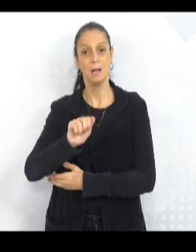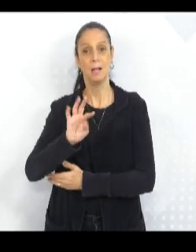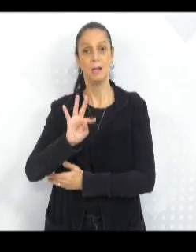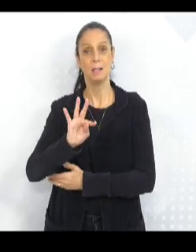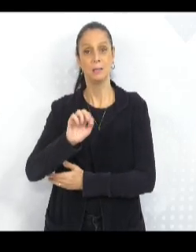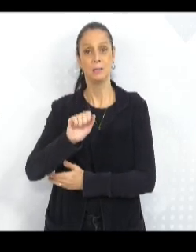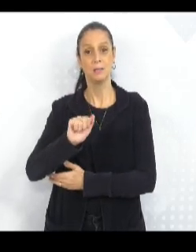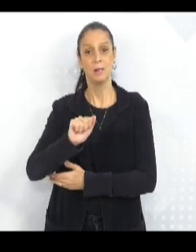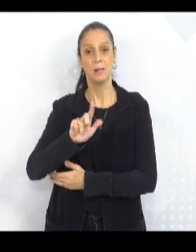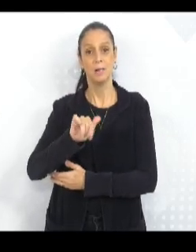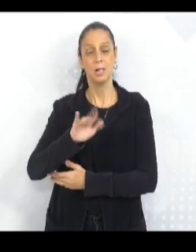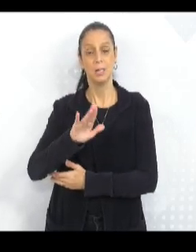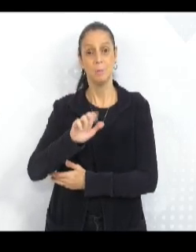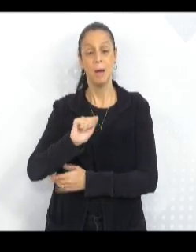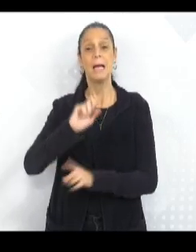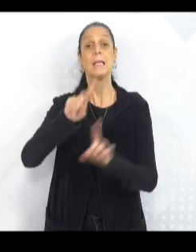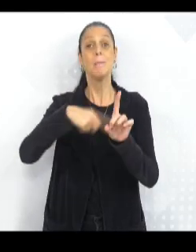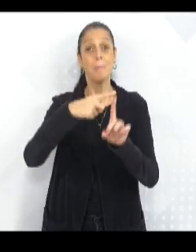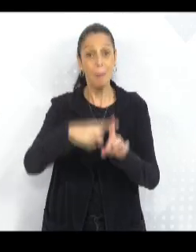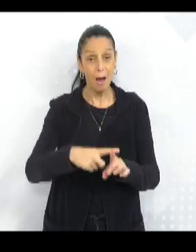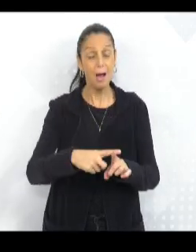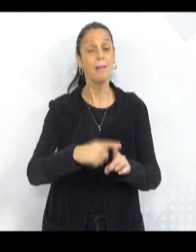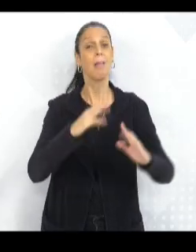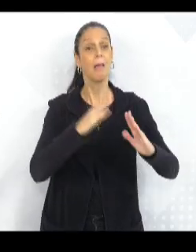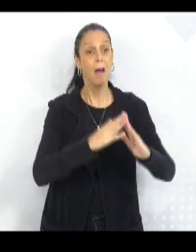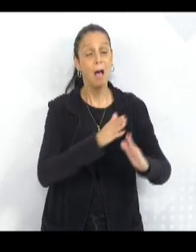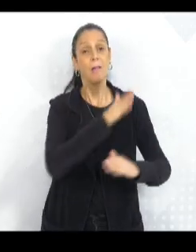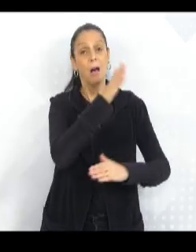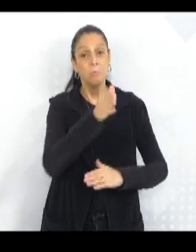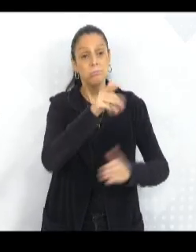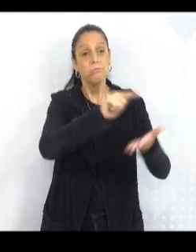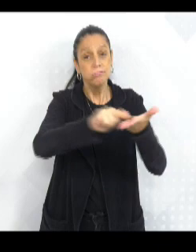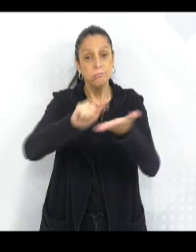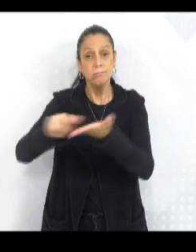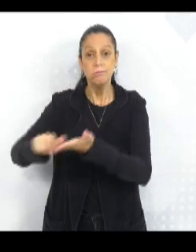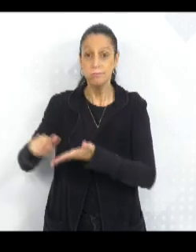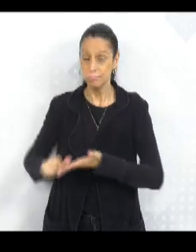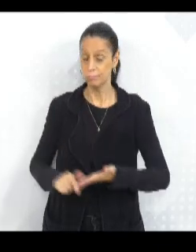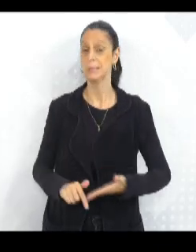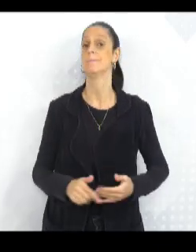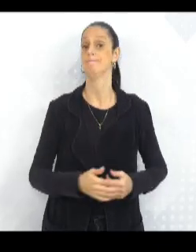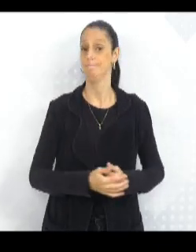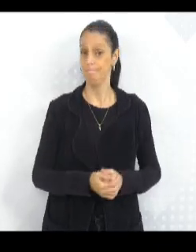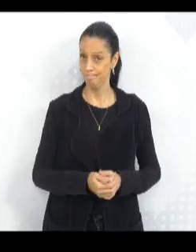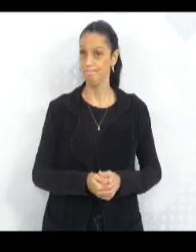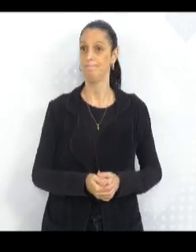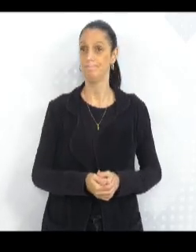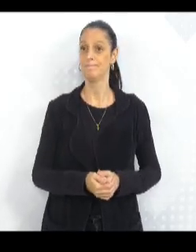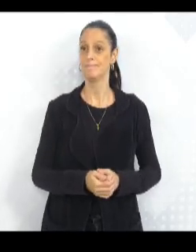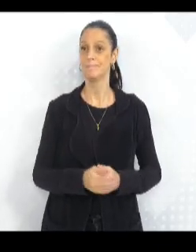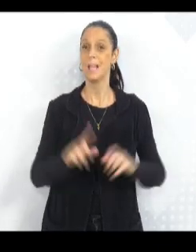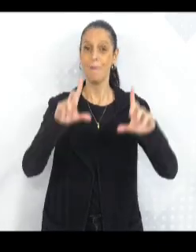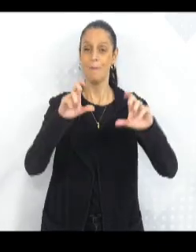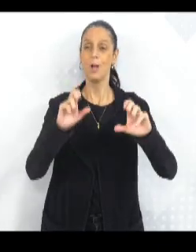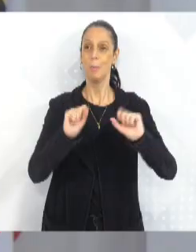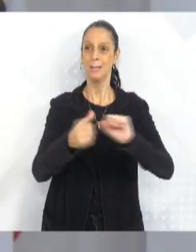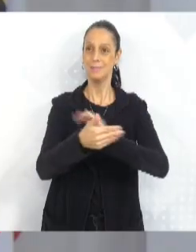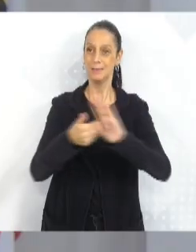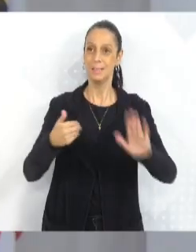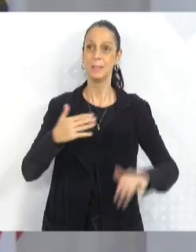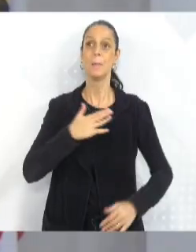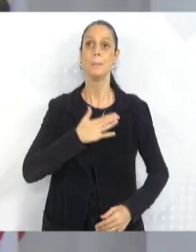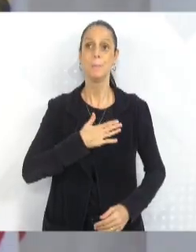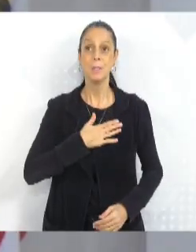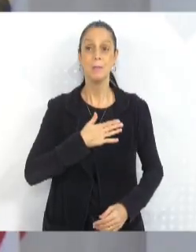vizinhos, ali na rua Doutor Fritzmiller, na rua Bahia, transversal da rua Bahia. Então, pode tirar a foto agora aí. Então, minha mãe